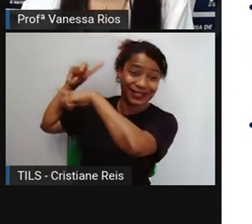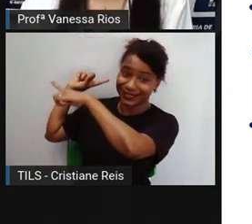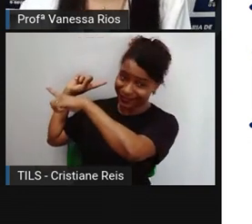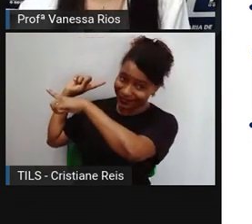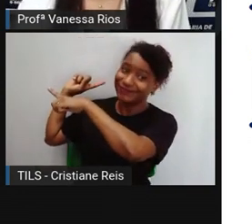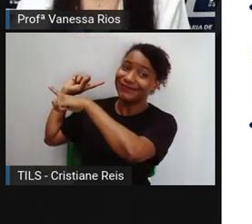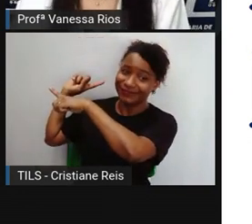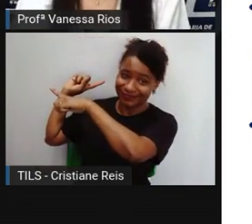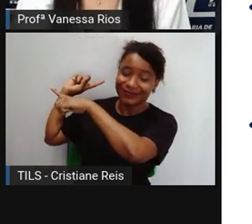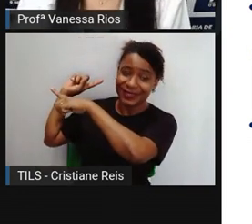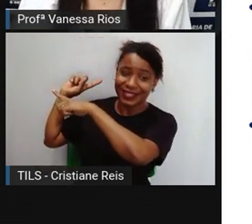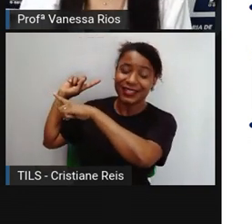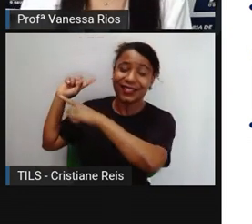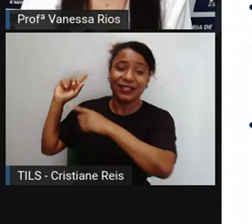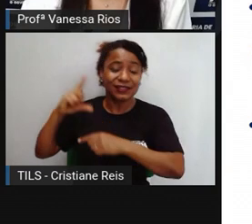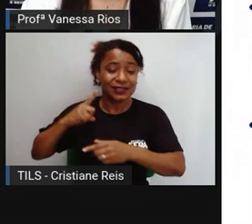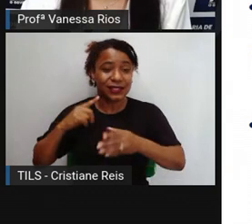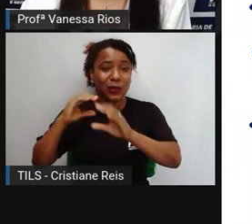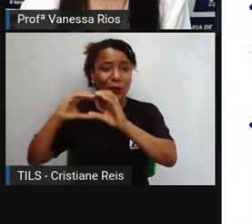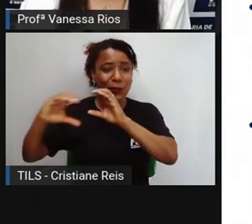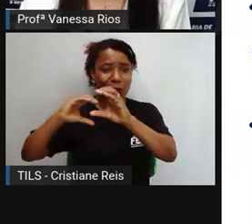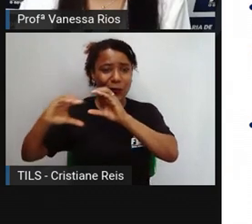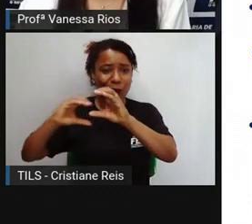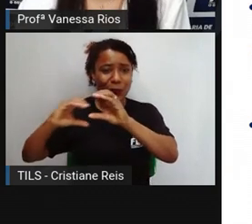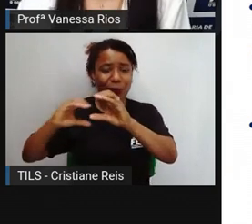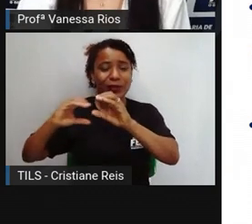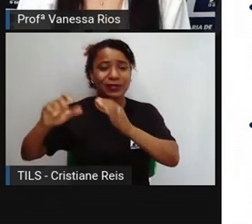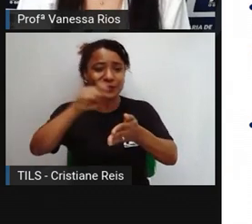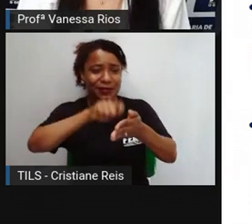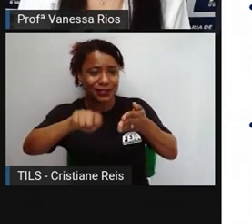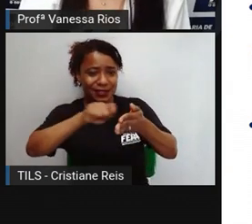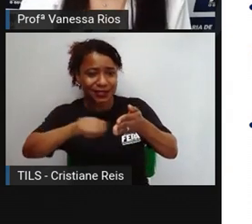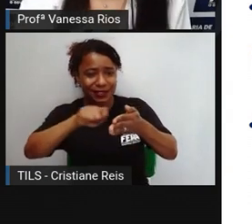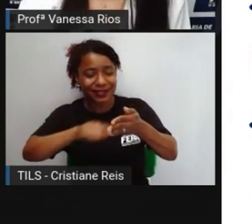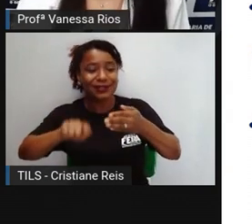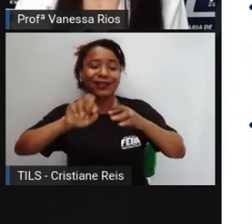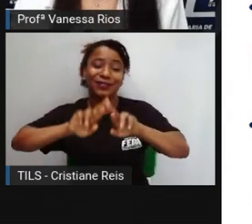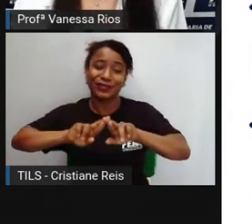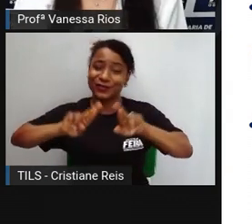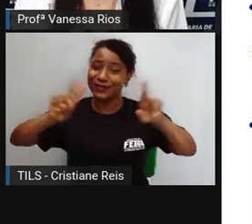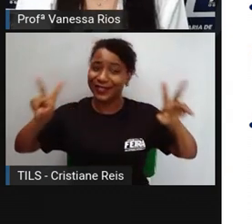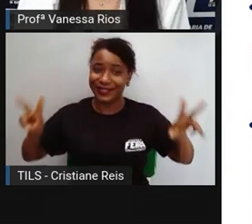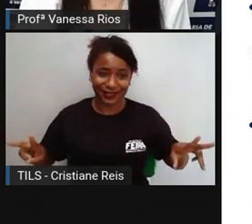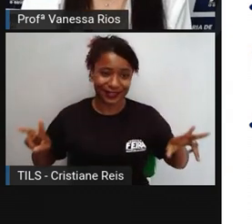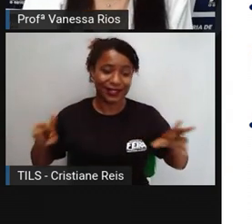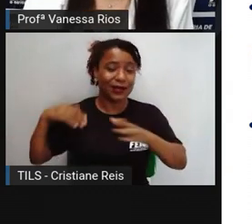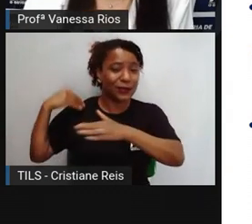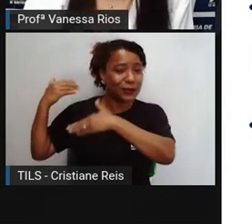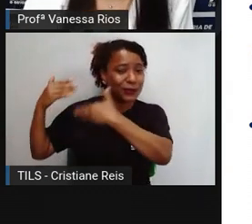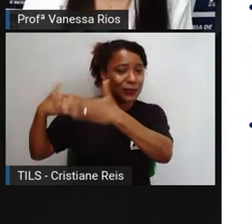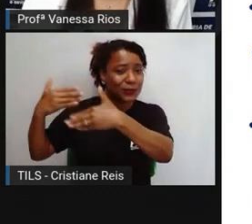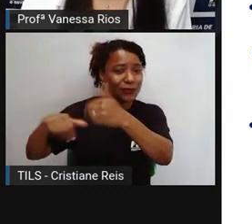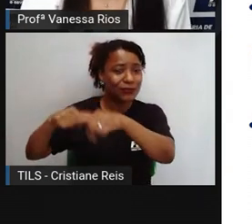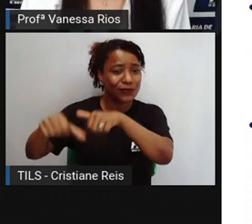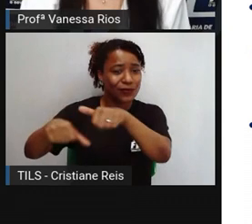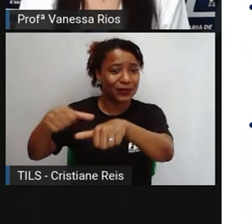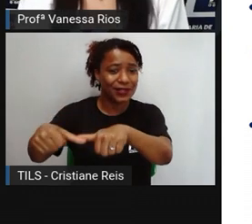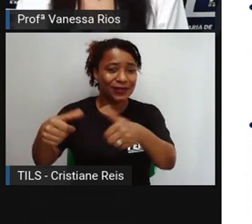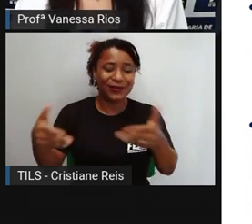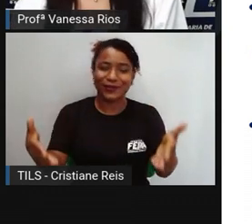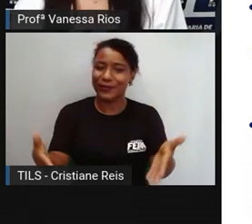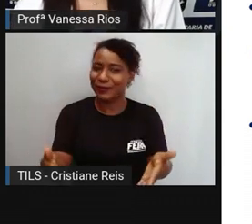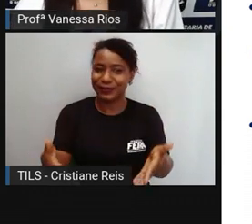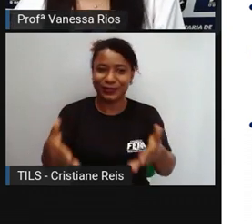história, né, outras formas de comunicação escrita também surgiram e também são diferentes da